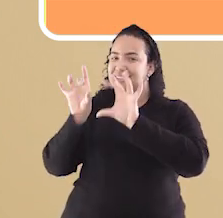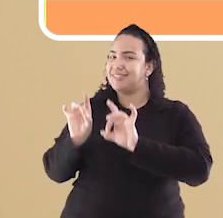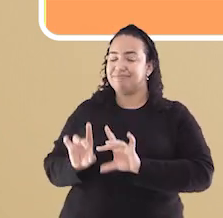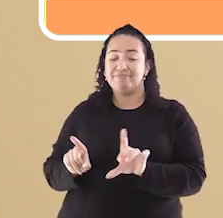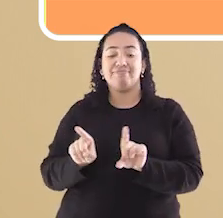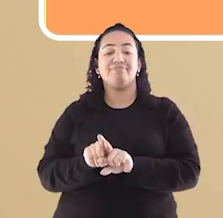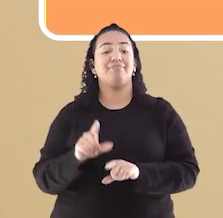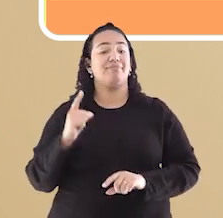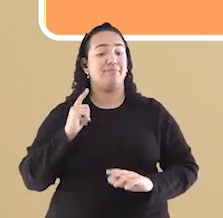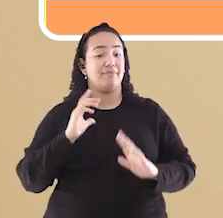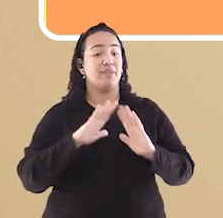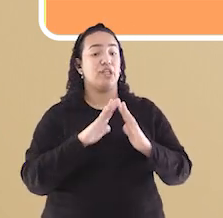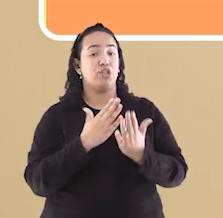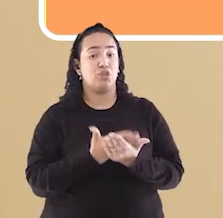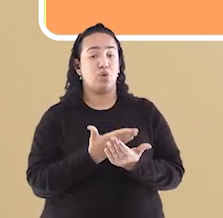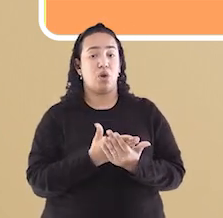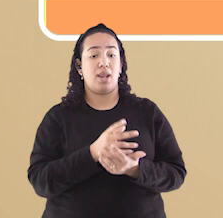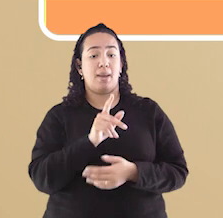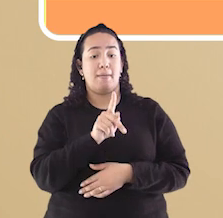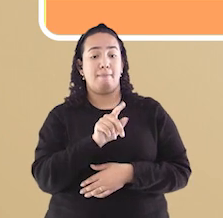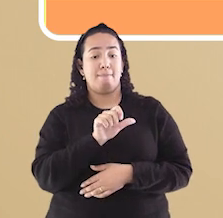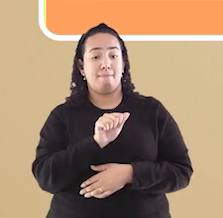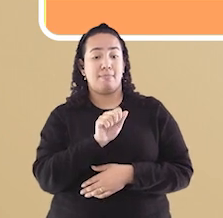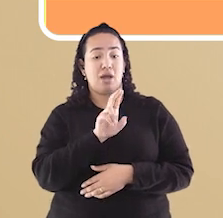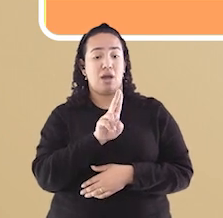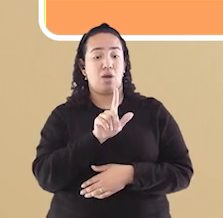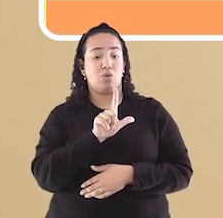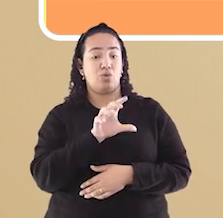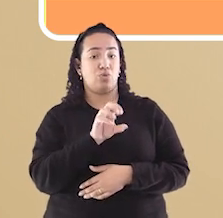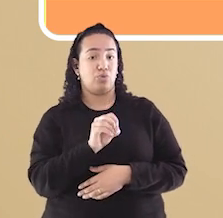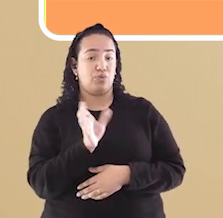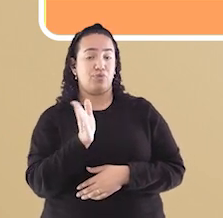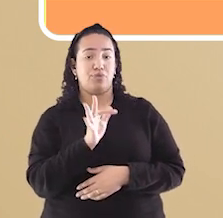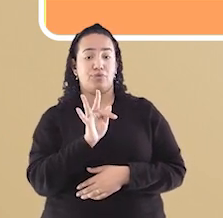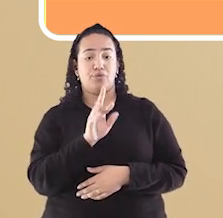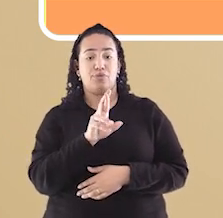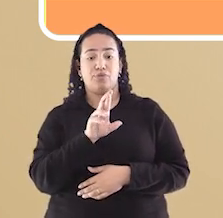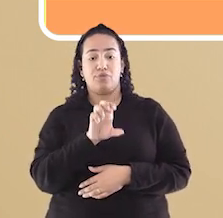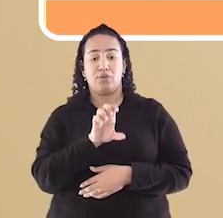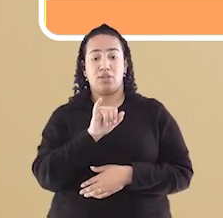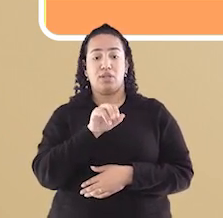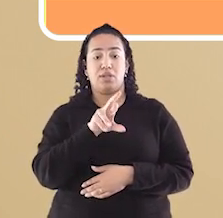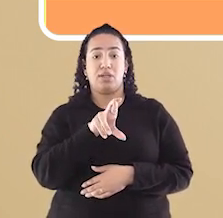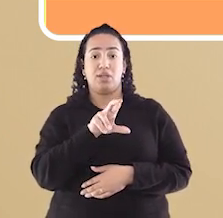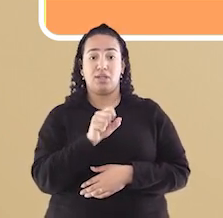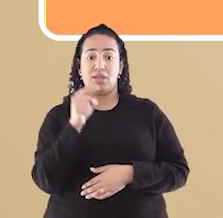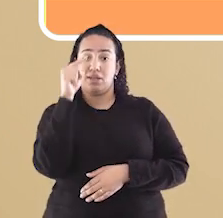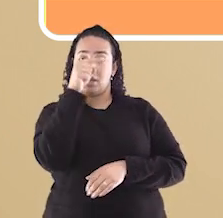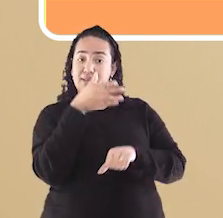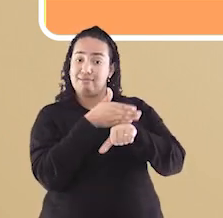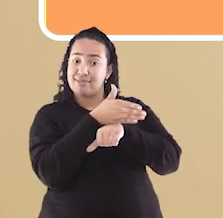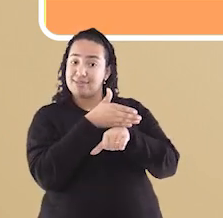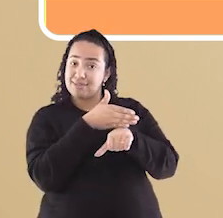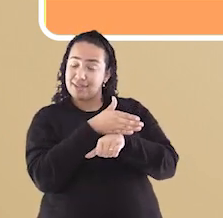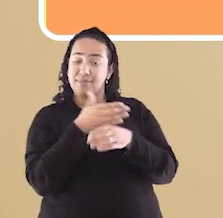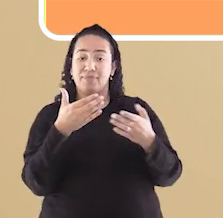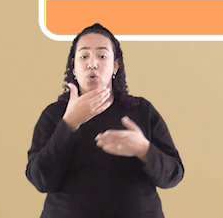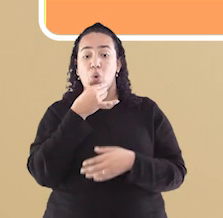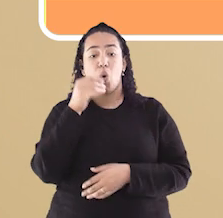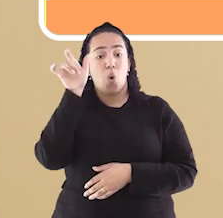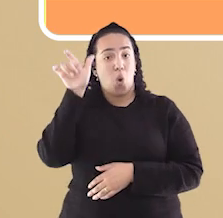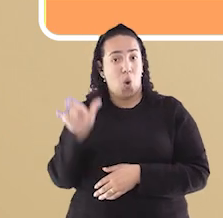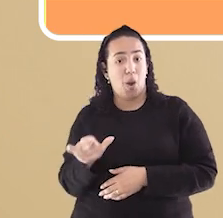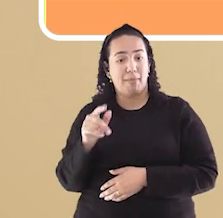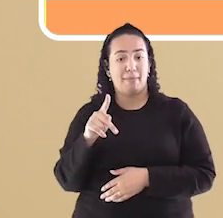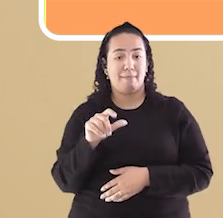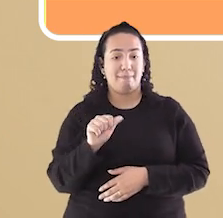Temos também a emédia Paulo Freire em Serra. Paulo Freire foi um professor muito importante para o nosso país. Por isso